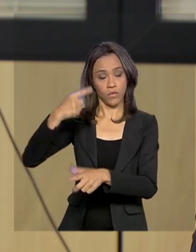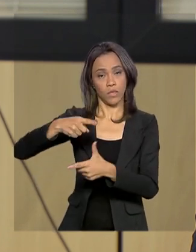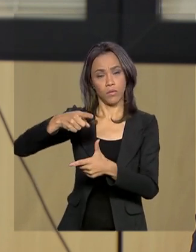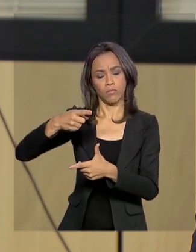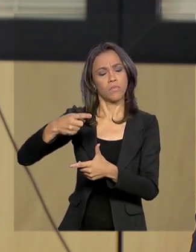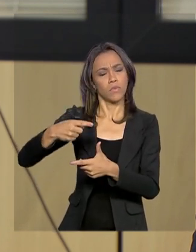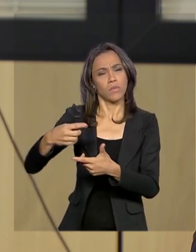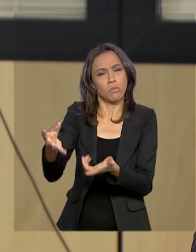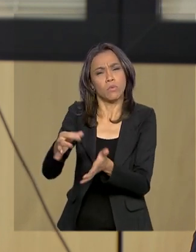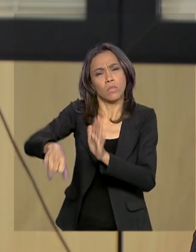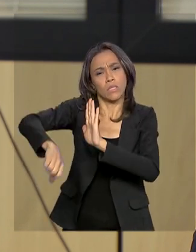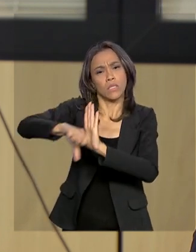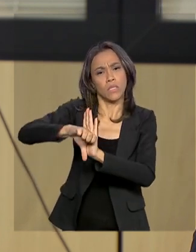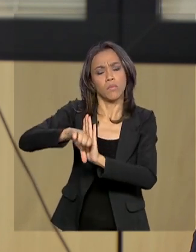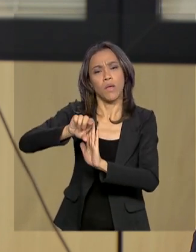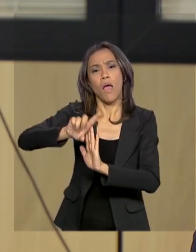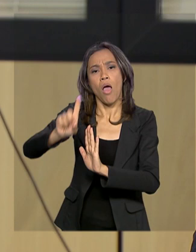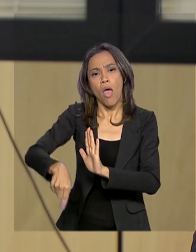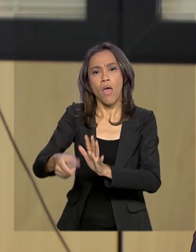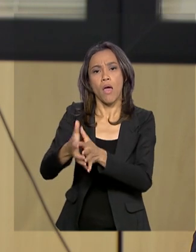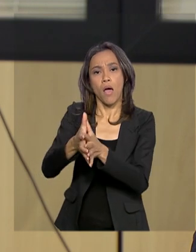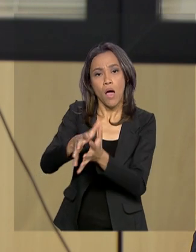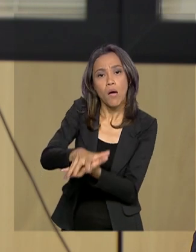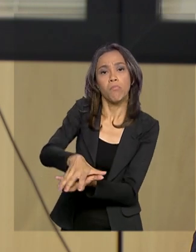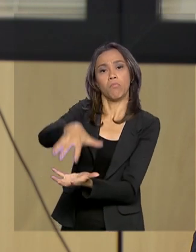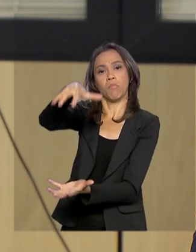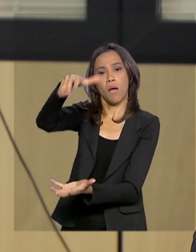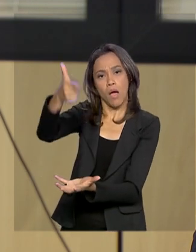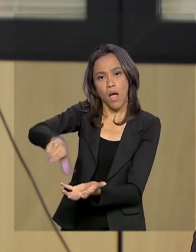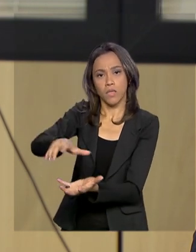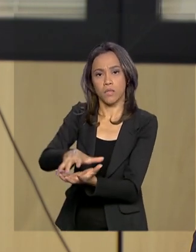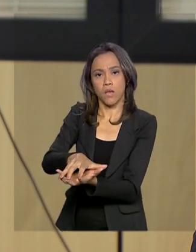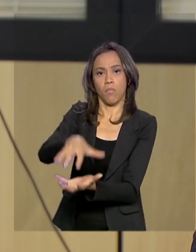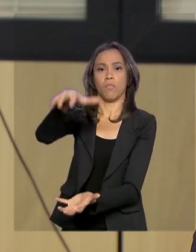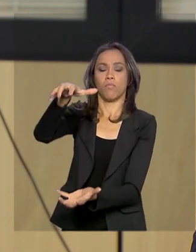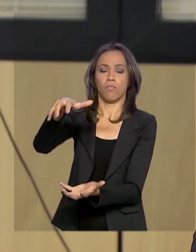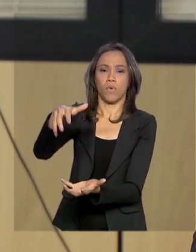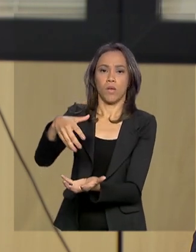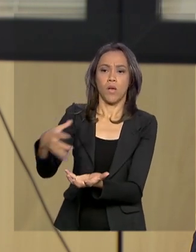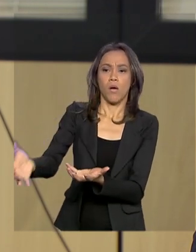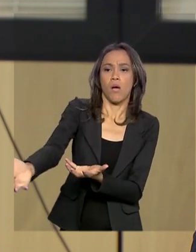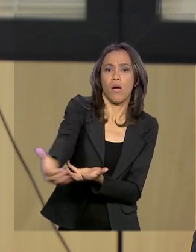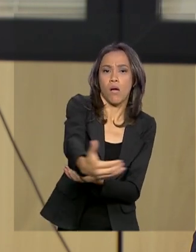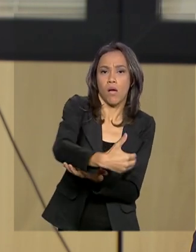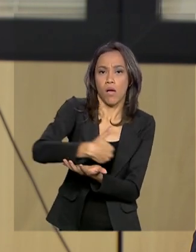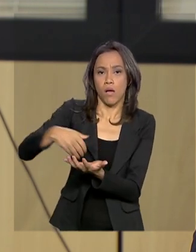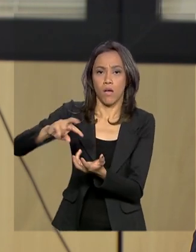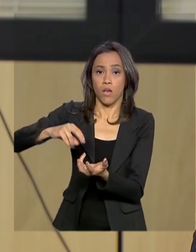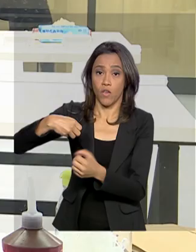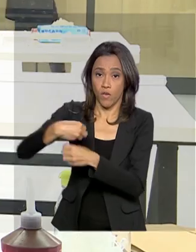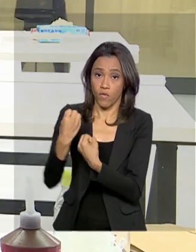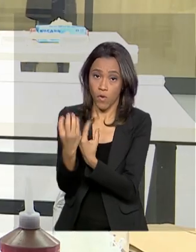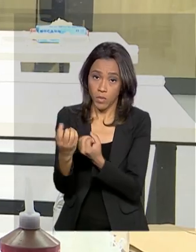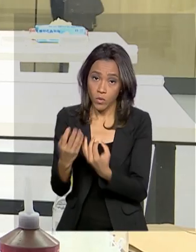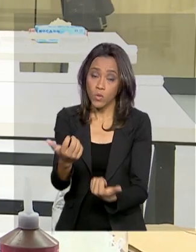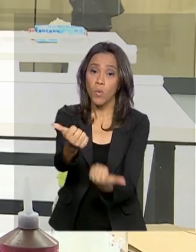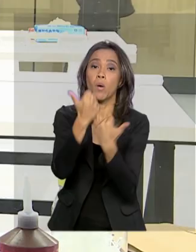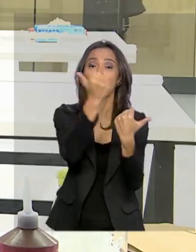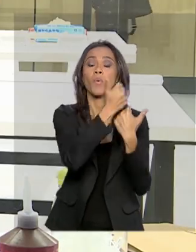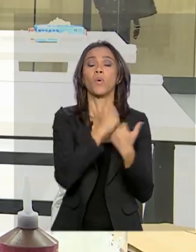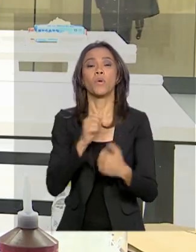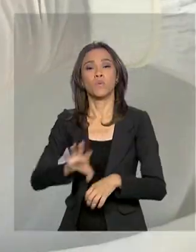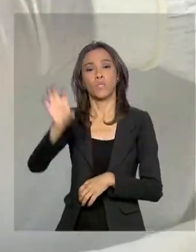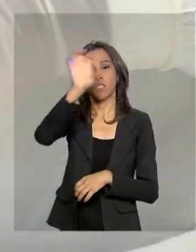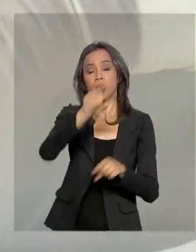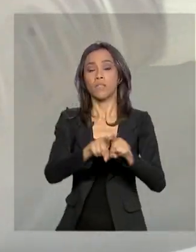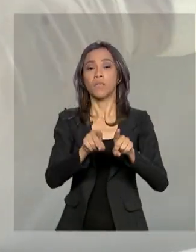na ampliação desse banco, com o apoio dos estados e do Distrito Federal. A ampliação